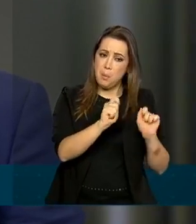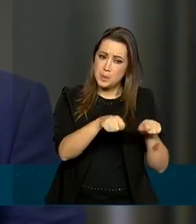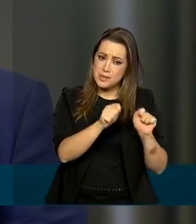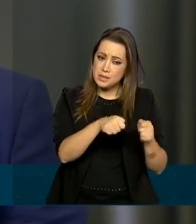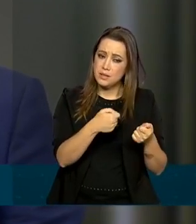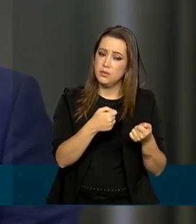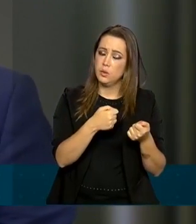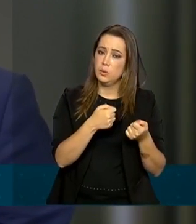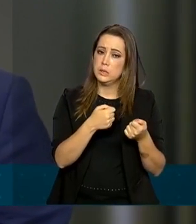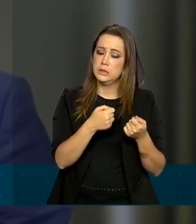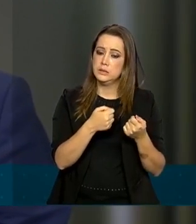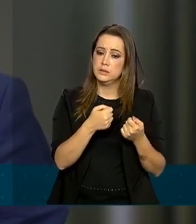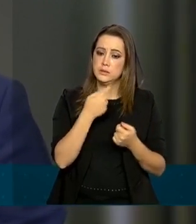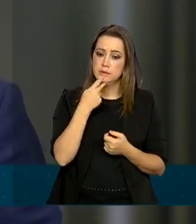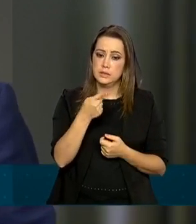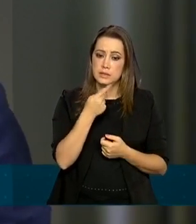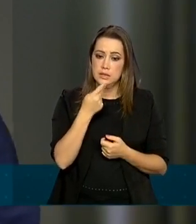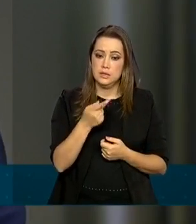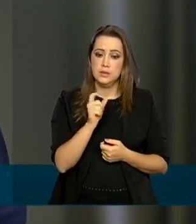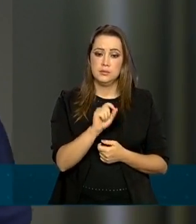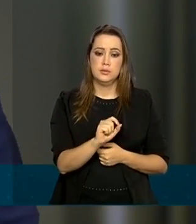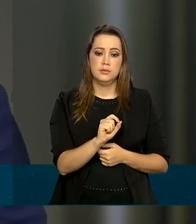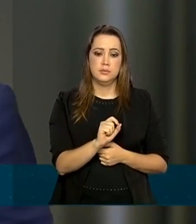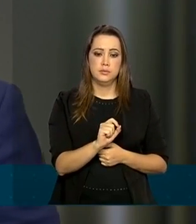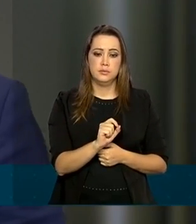para quem está assistindo aqui